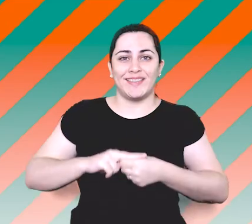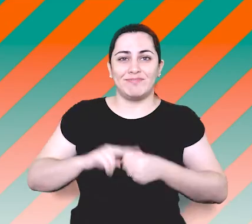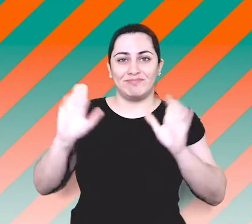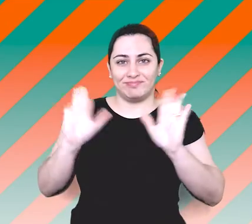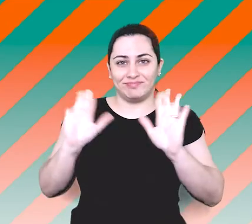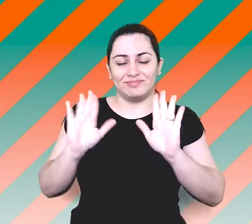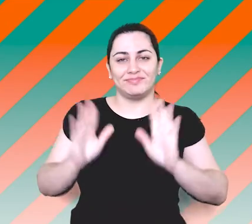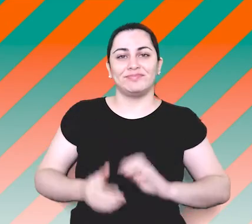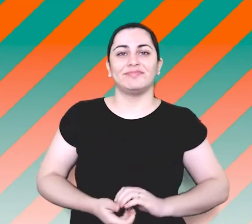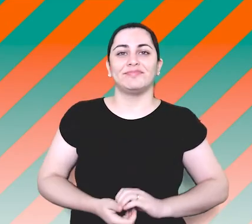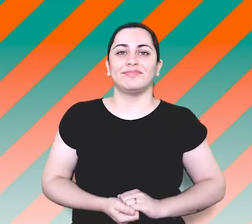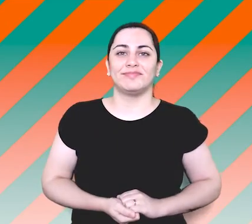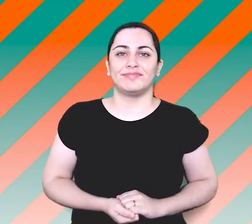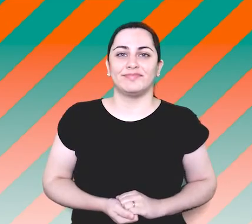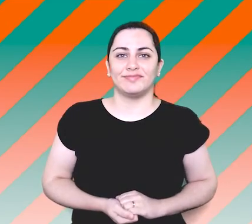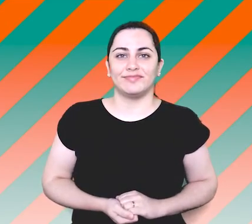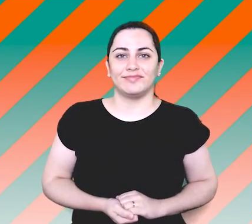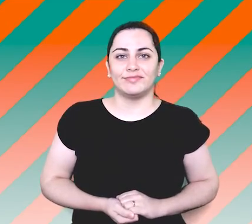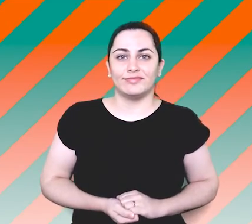fala e até mais. Tchau!